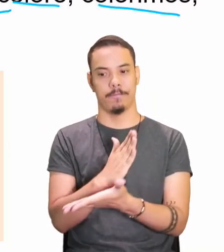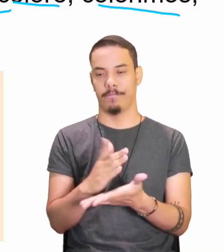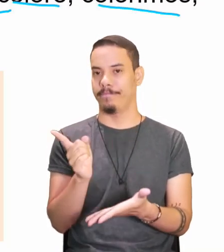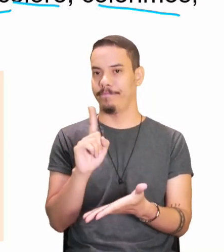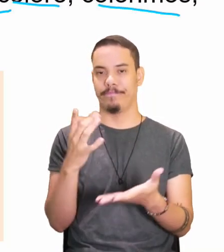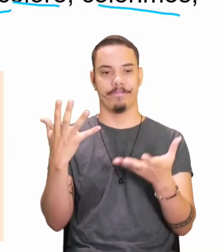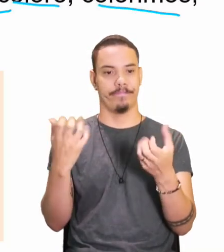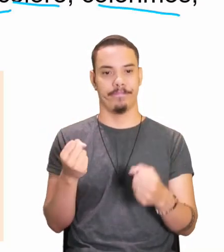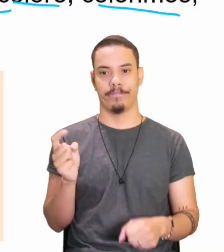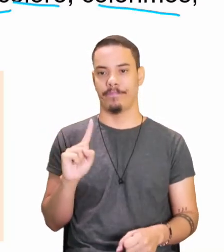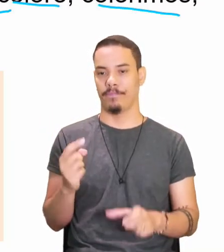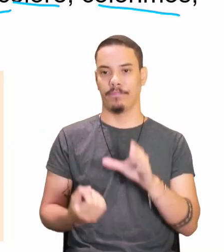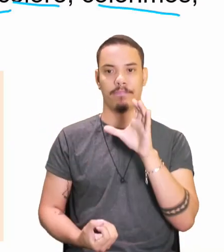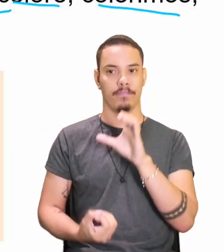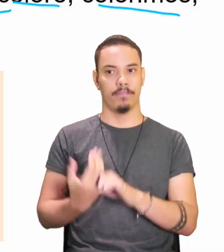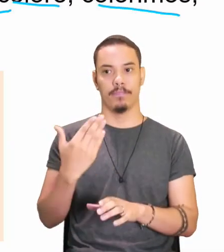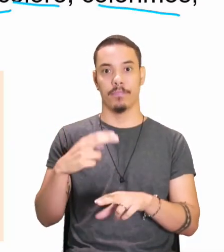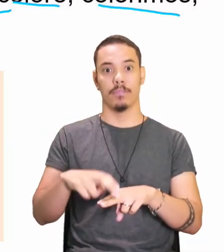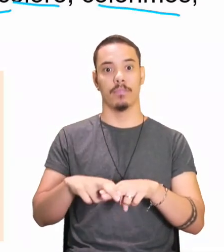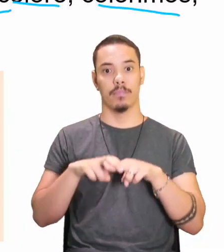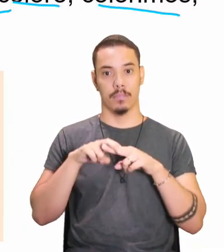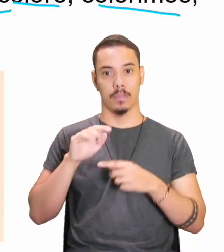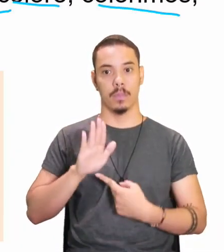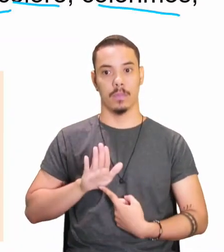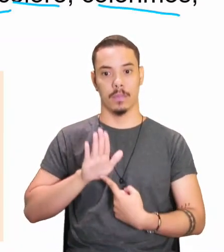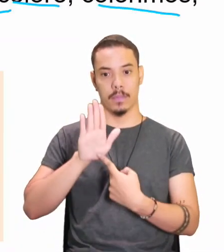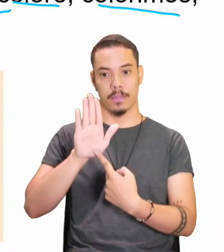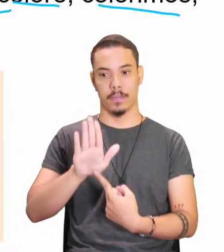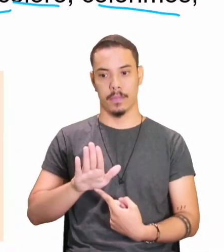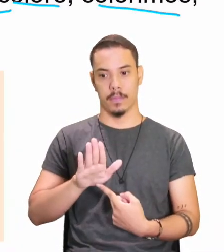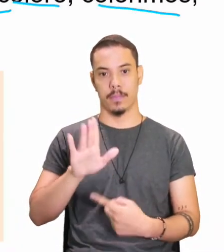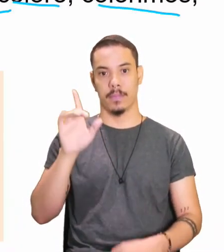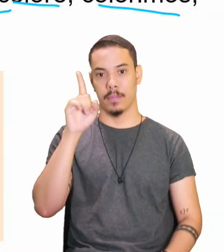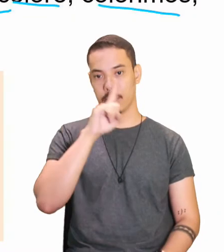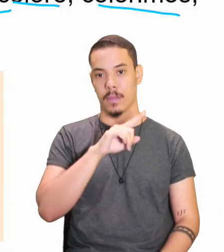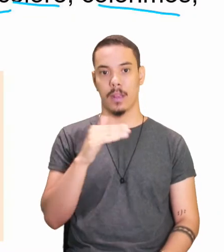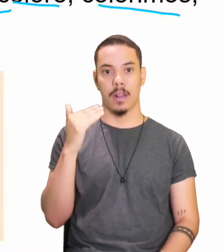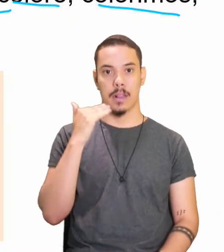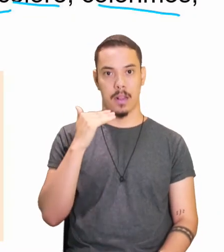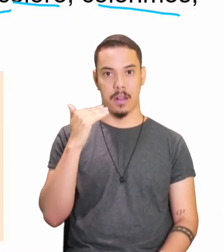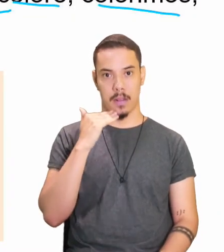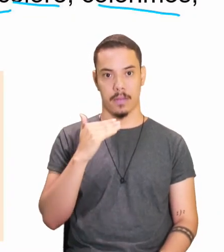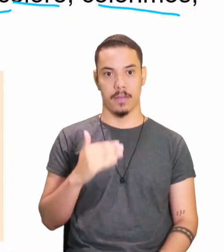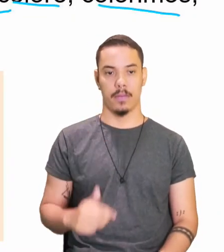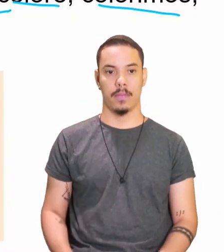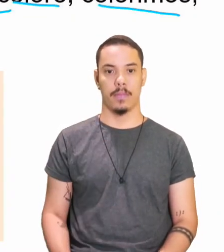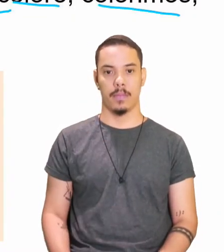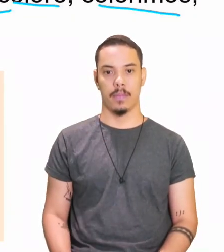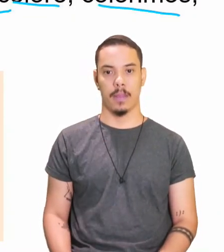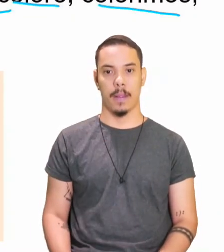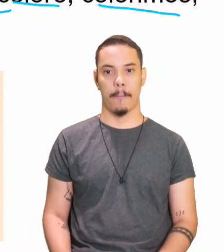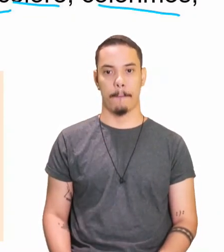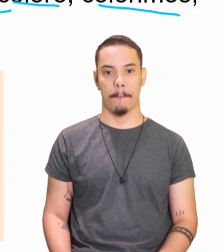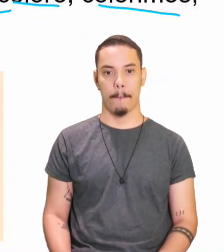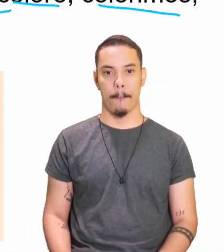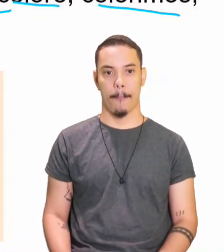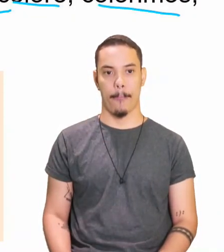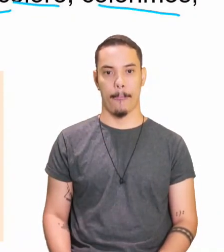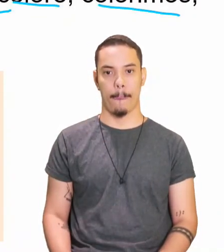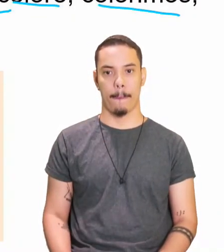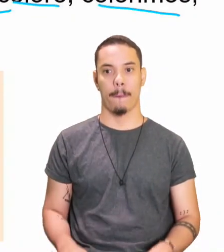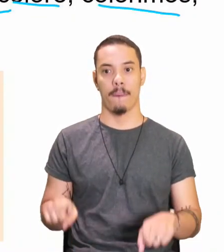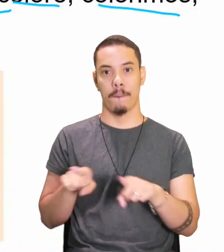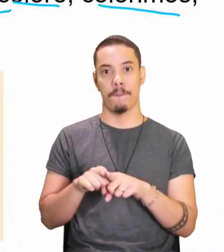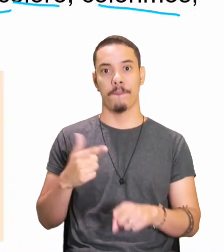ser, não vai aparecer, por isso que apresenta defeito, tá bom? O anômalo quer dizer o que é